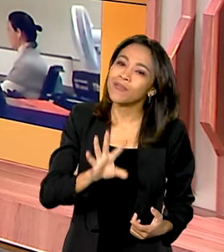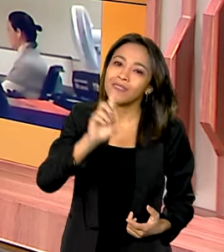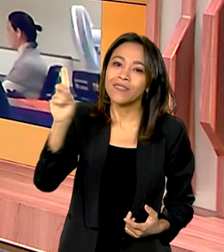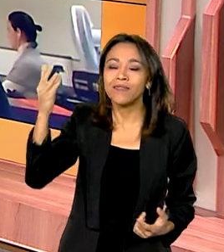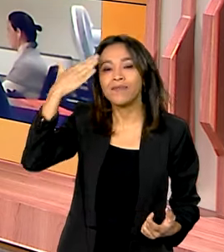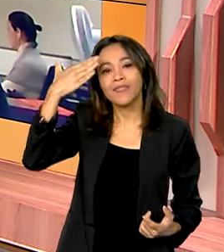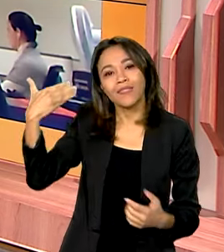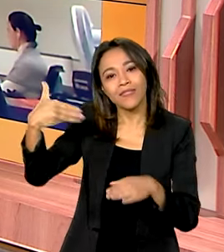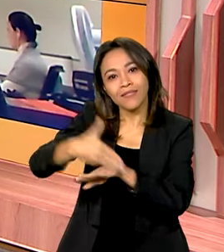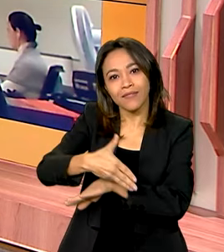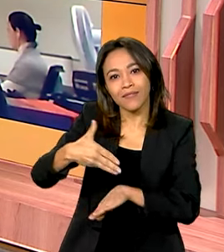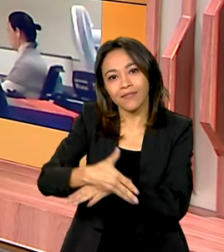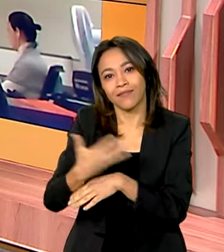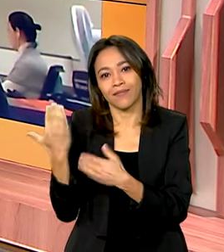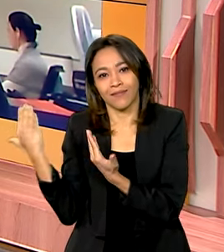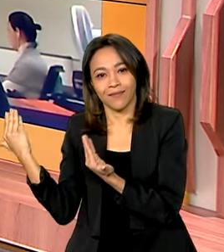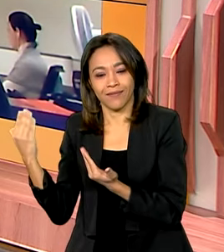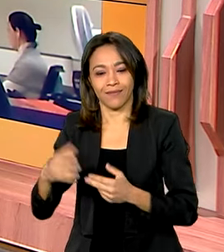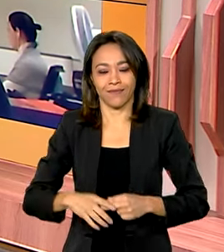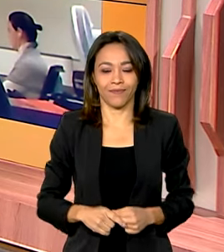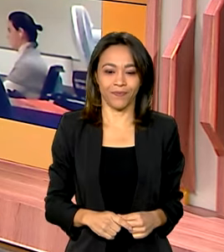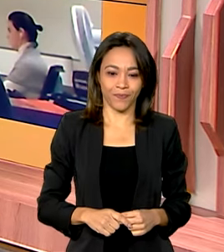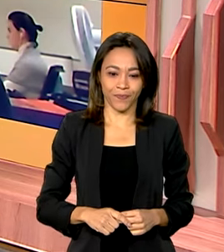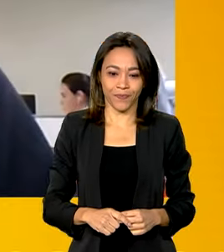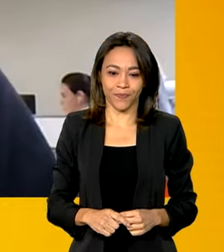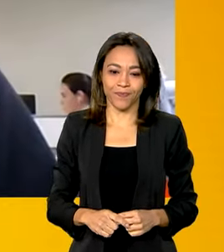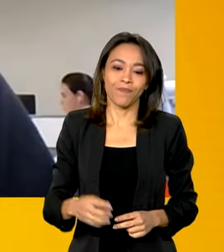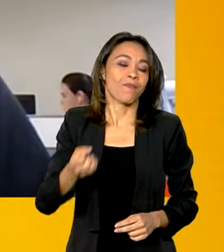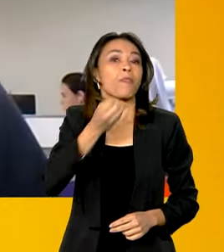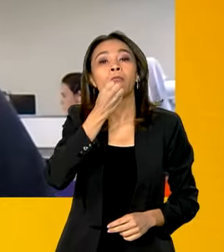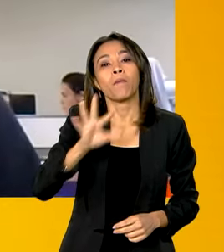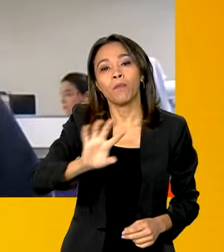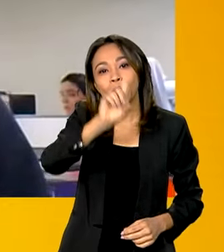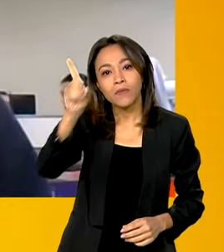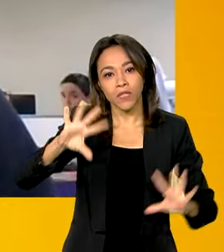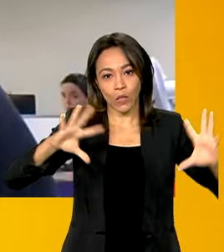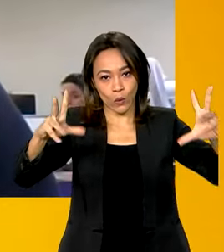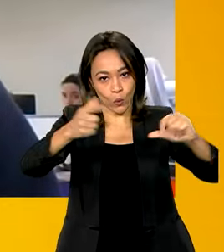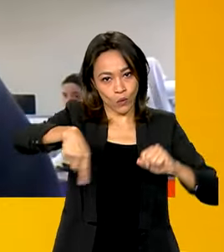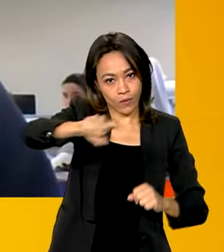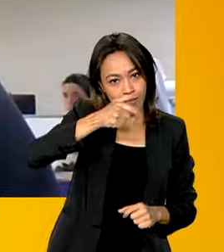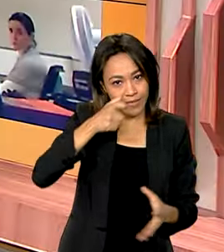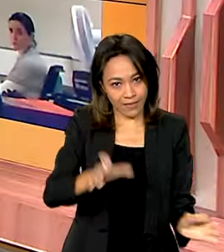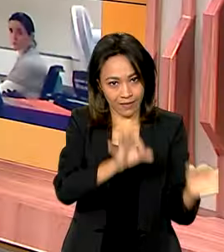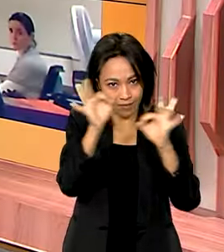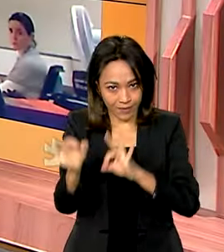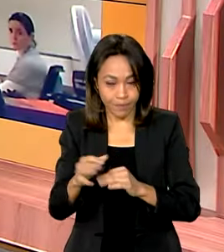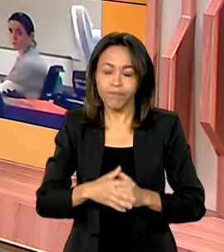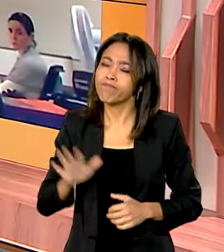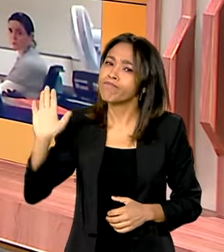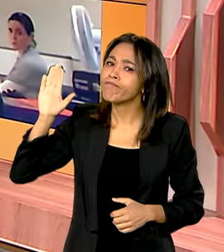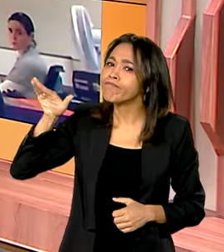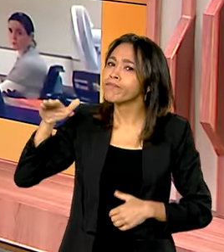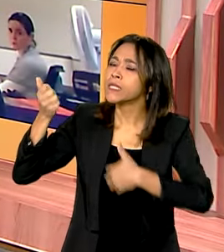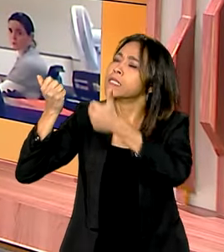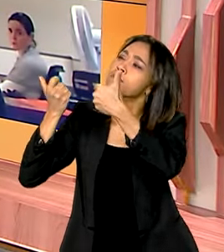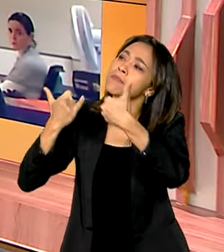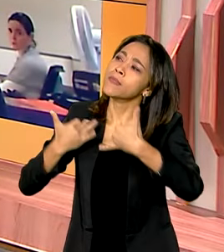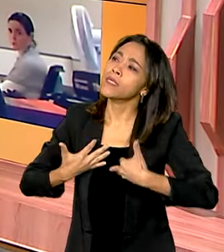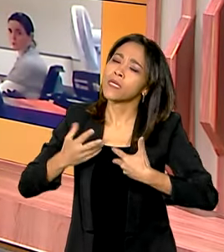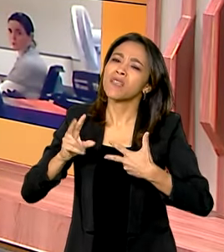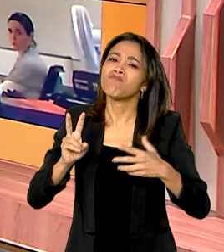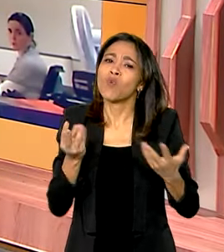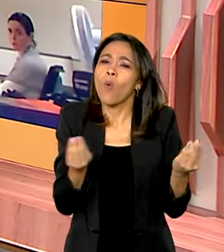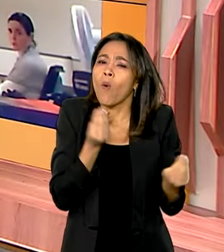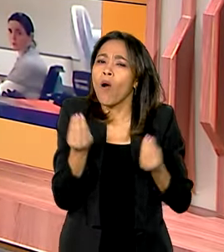participação aqui no Brasil em Dia. Bom dia, Vanessa. Bom dia a todos que nos assistem. Explica para a gente um pouco a respeito desse